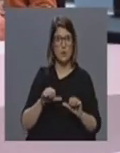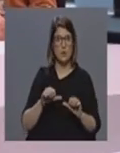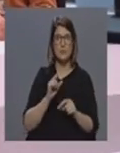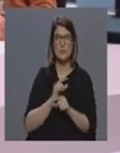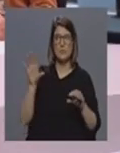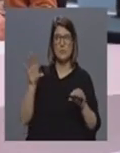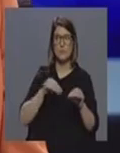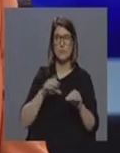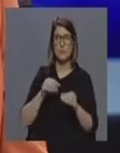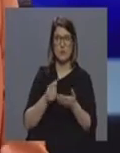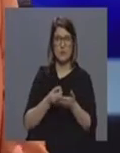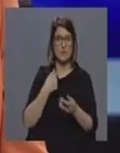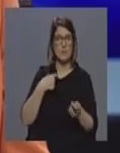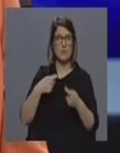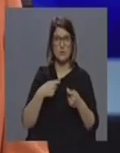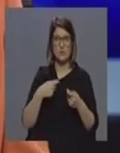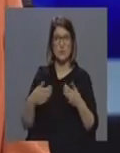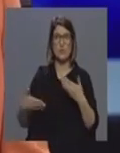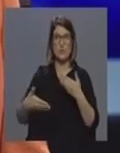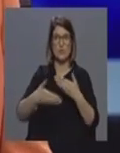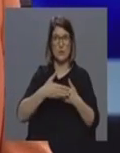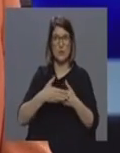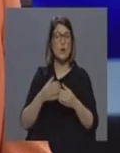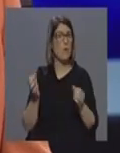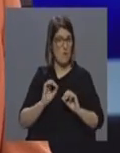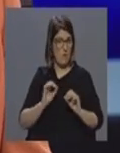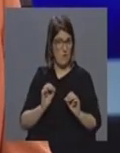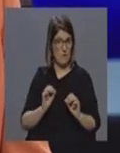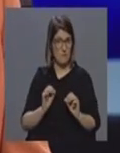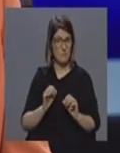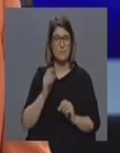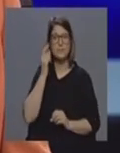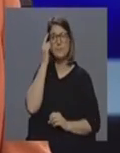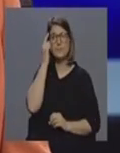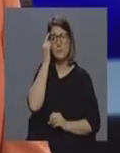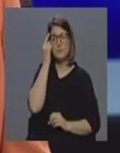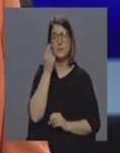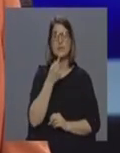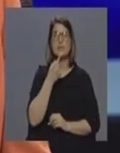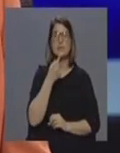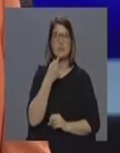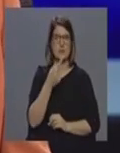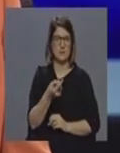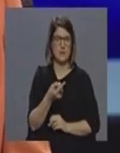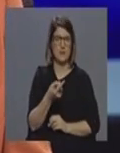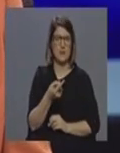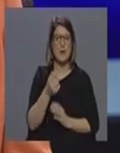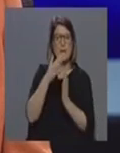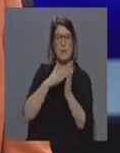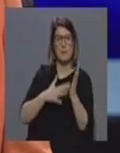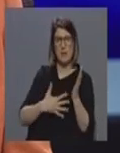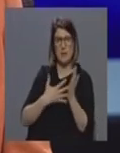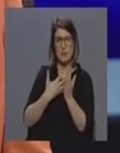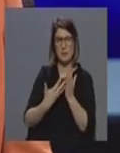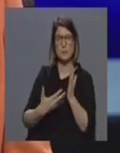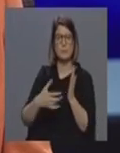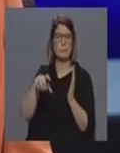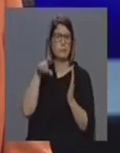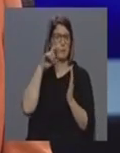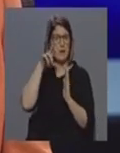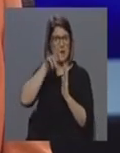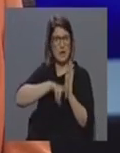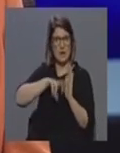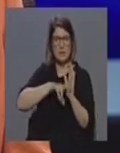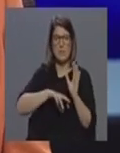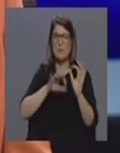e as farmácias não fecharam depois aquilo que eu queria dizer é que apesar de todos os planos de contingência que estão a ser preparados